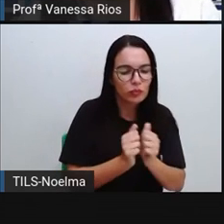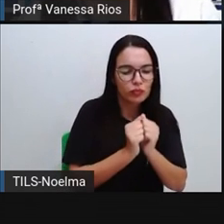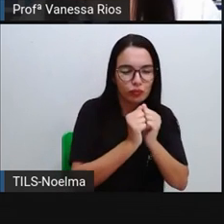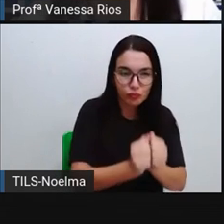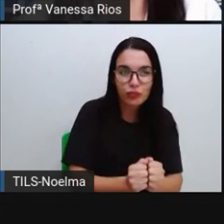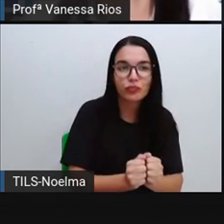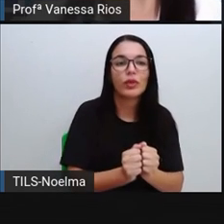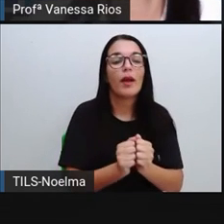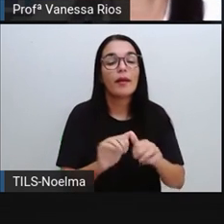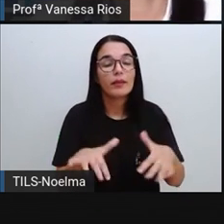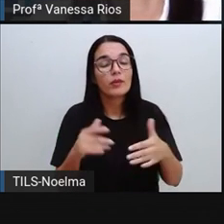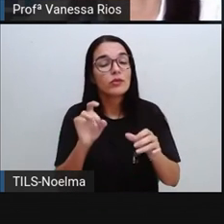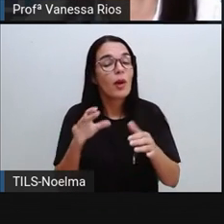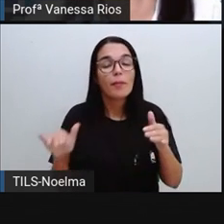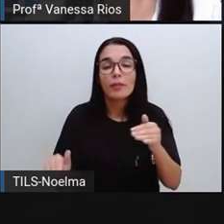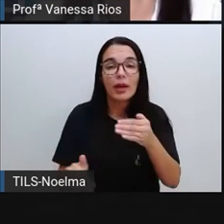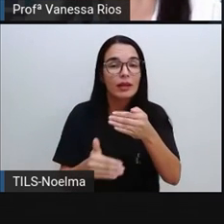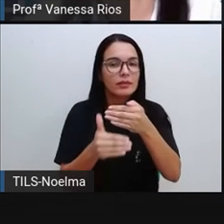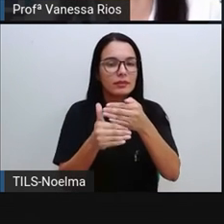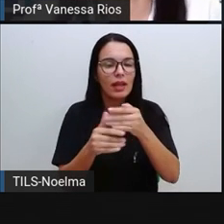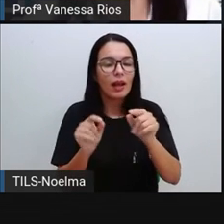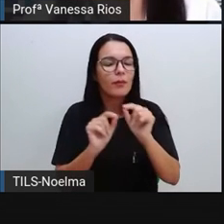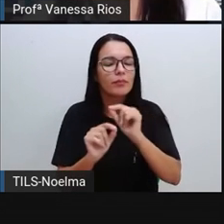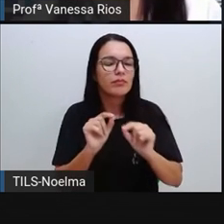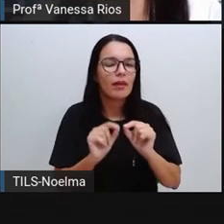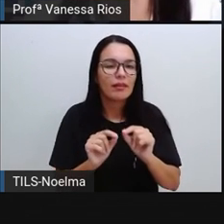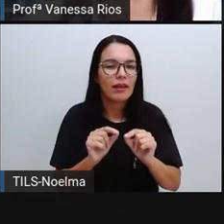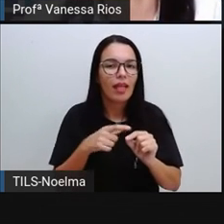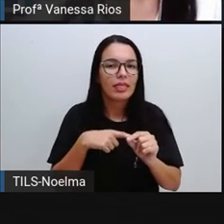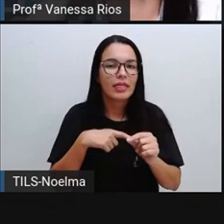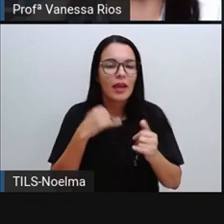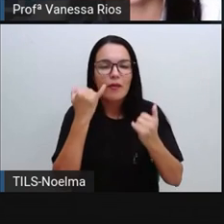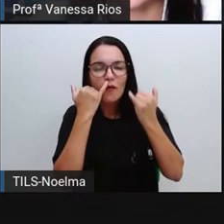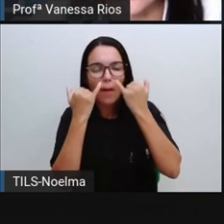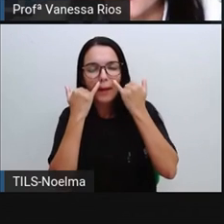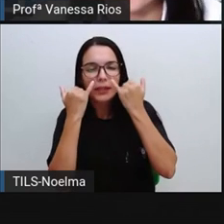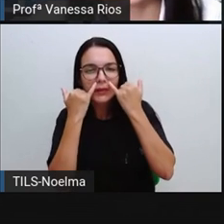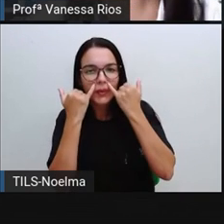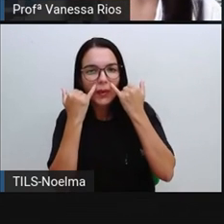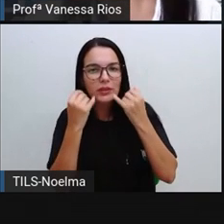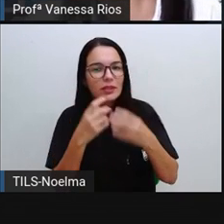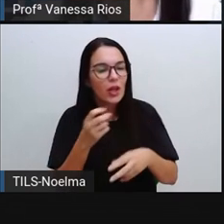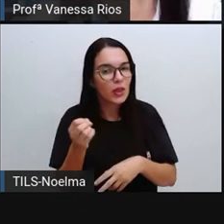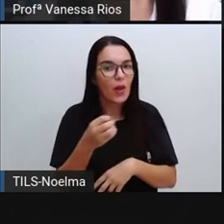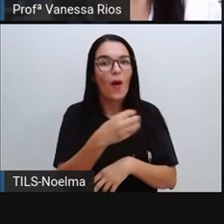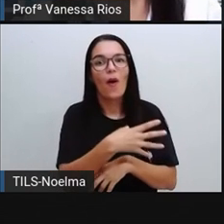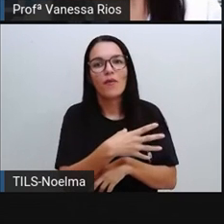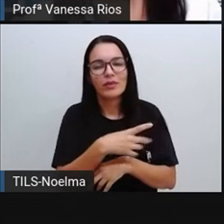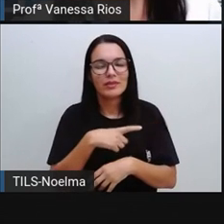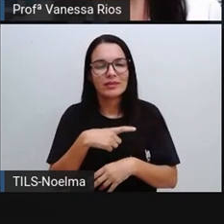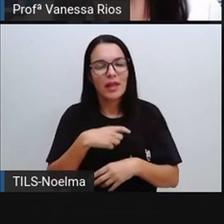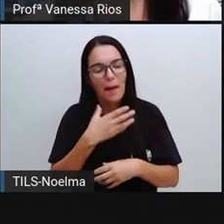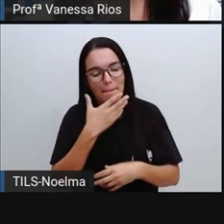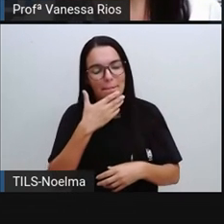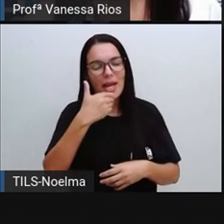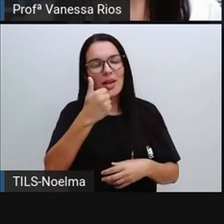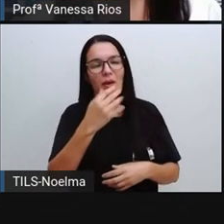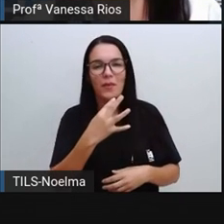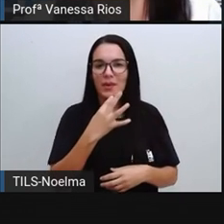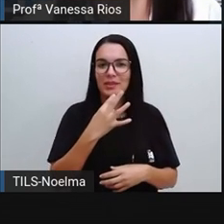aula e a gente observa também a complementação com outras informações novas, que enriquecem o nosso